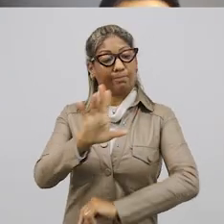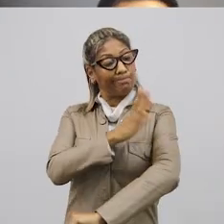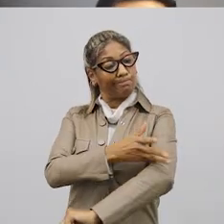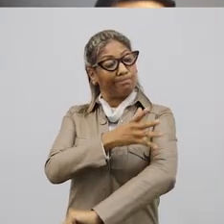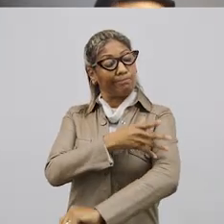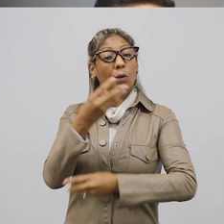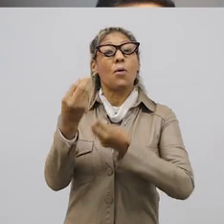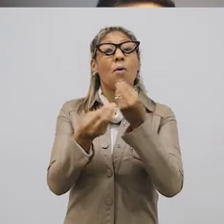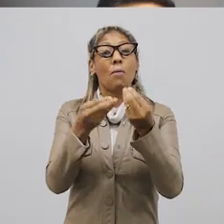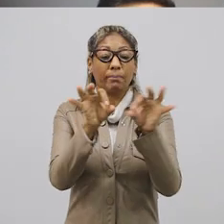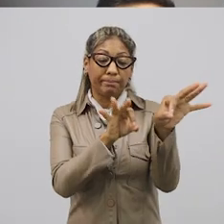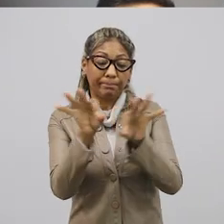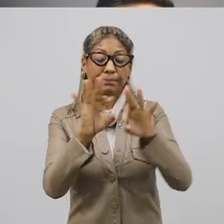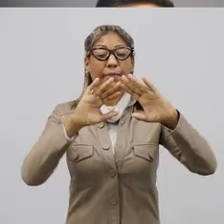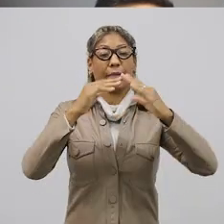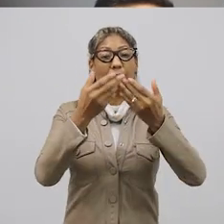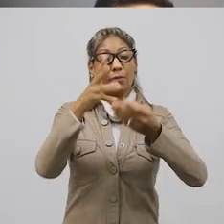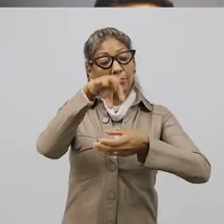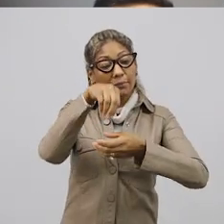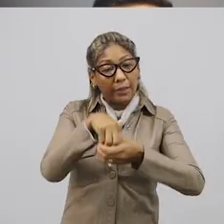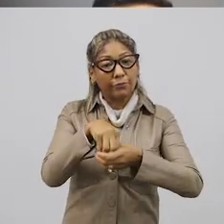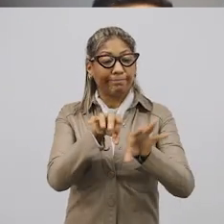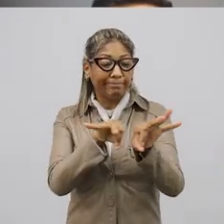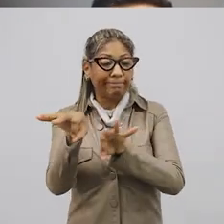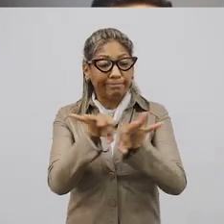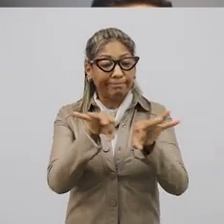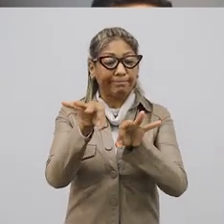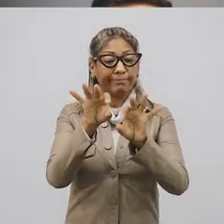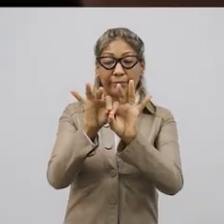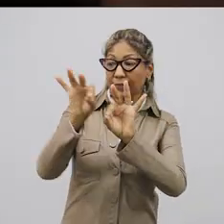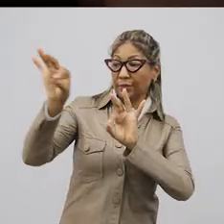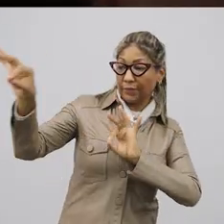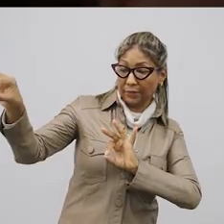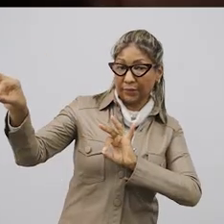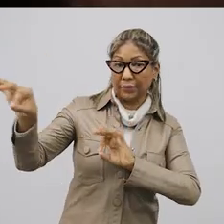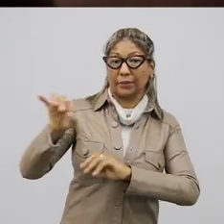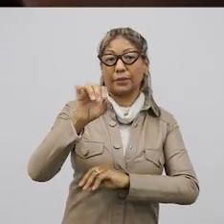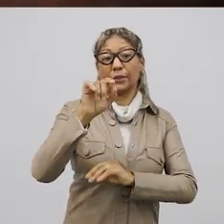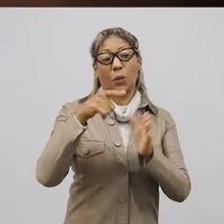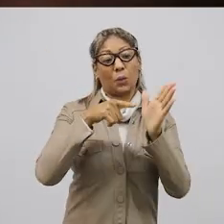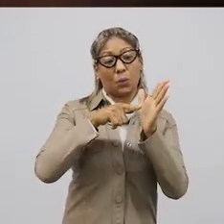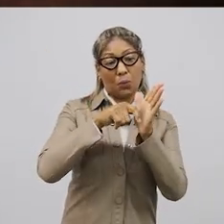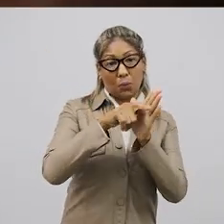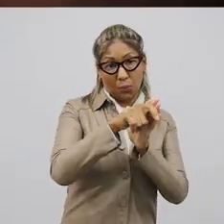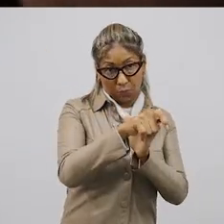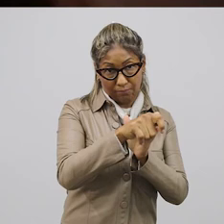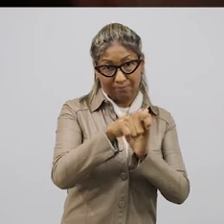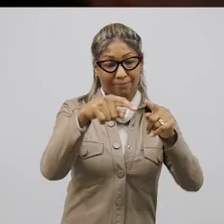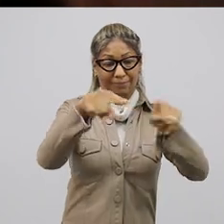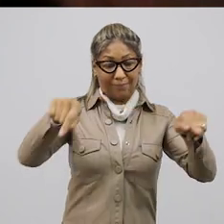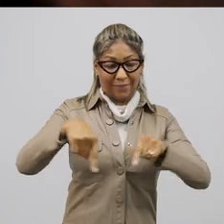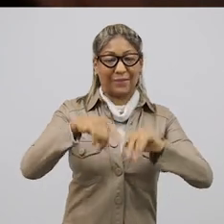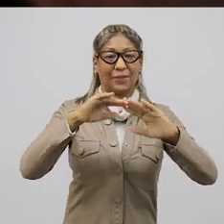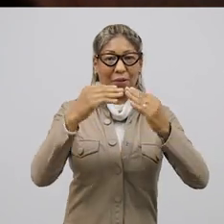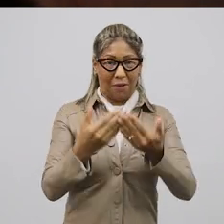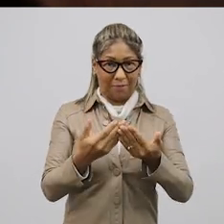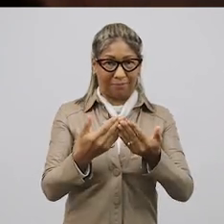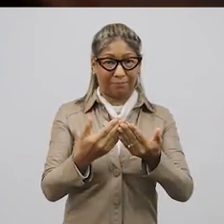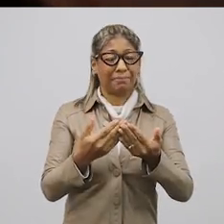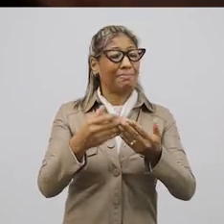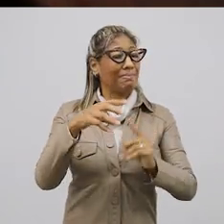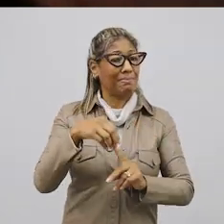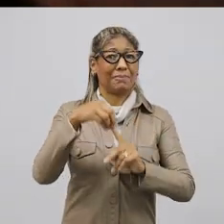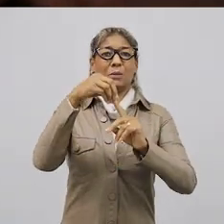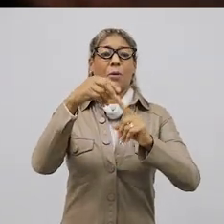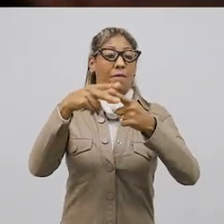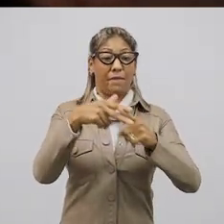receber um treinamento sobre como preparar aulas no formato não presencial, pelo Google Classroom, o Google Sala de Aula,